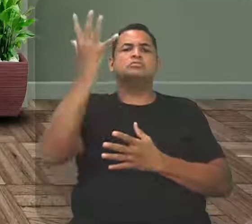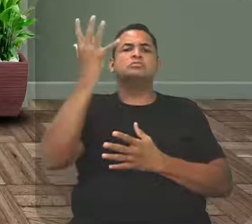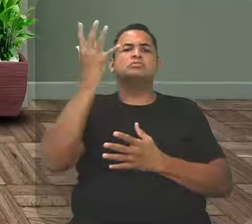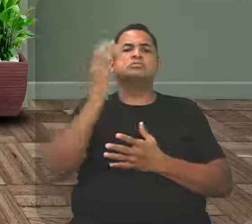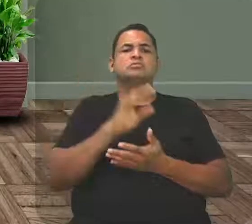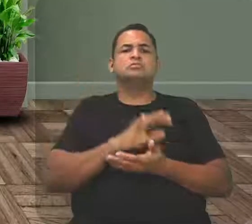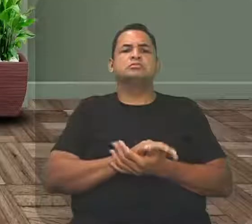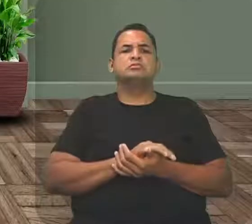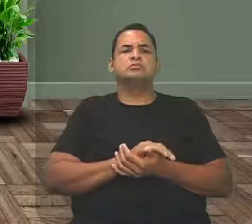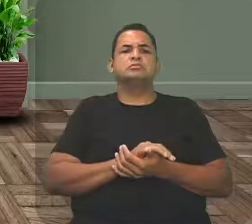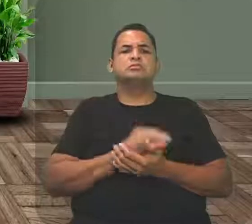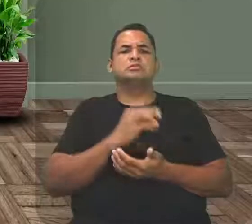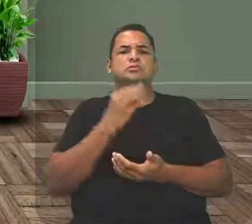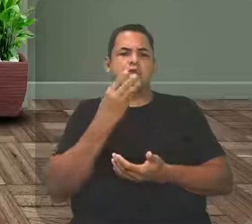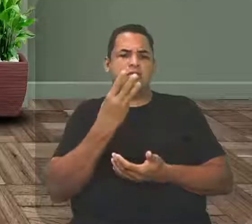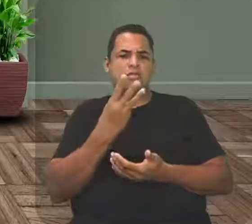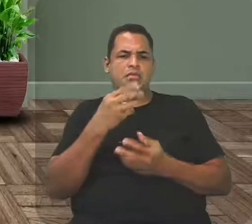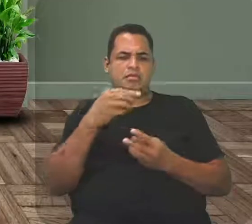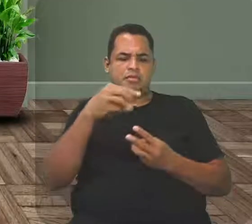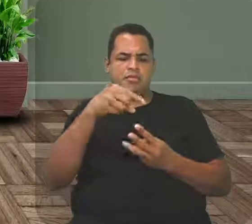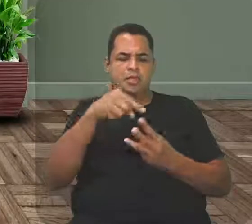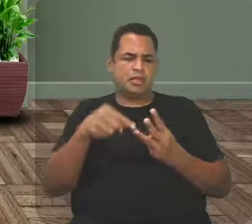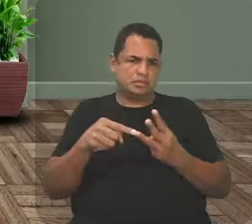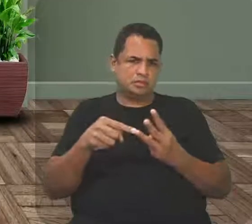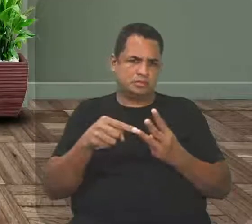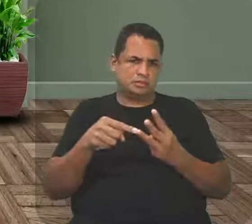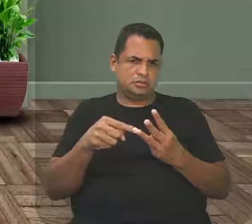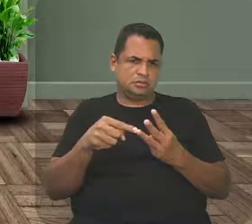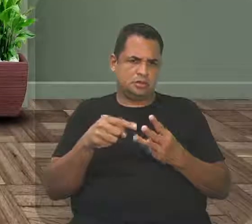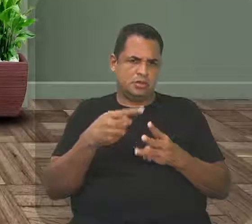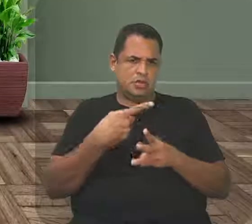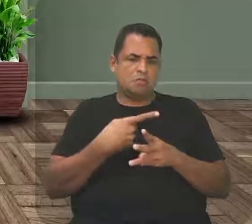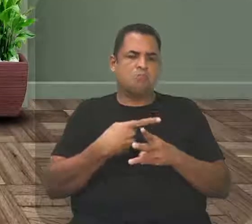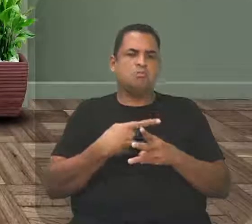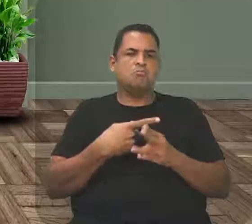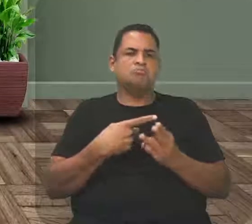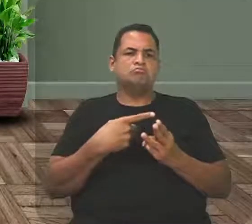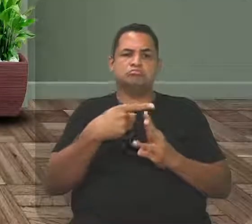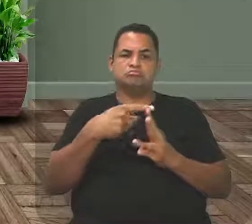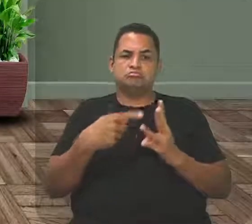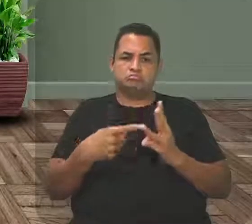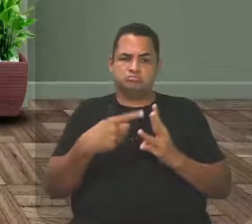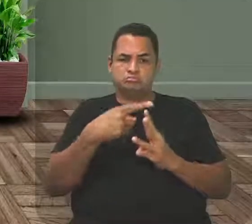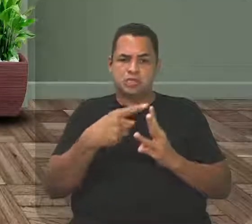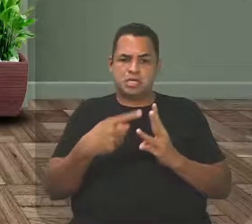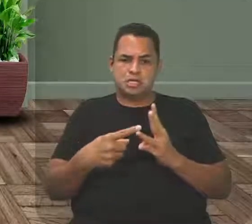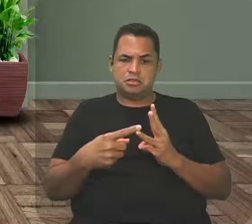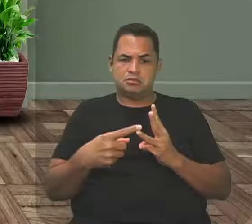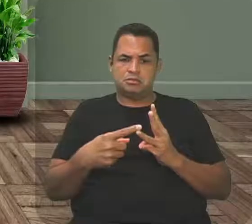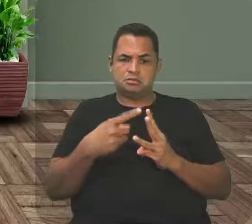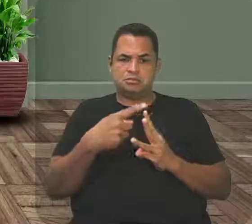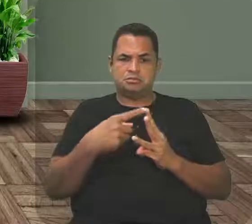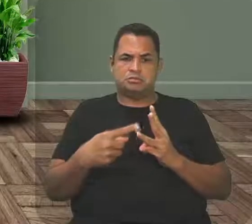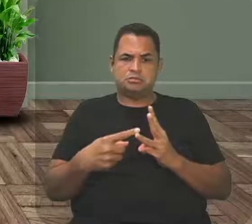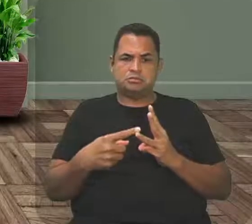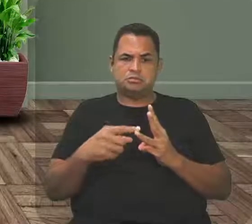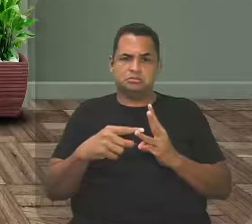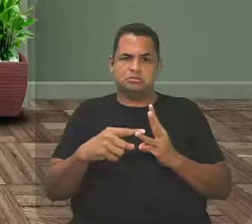foi três coisas terríveis para a humanidade. Ai, terríveis! Atenção, gente! Três coisas! Olha só!